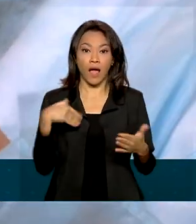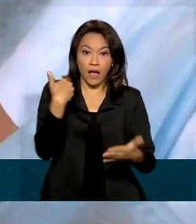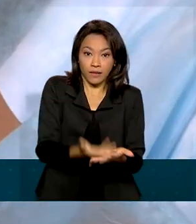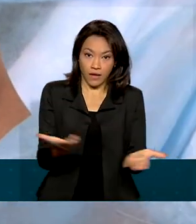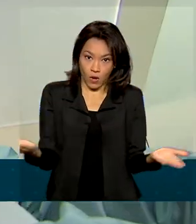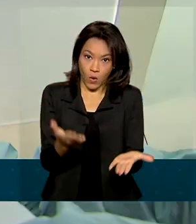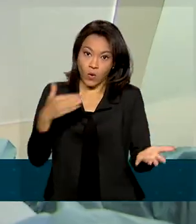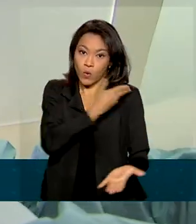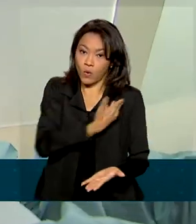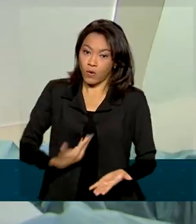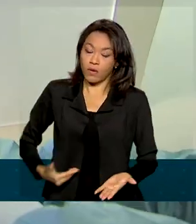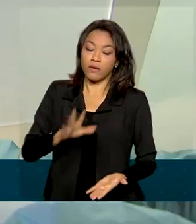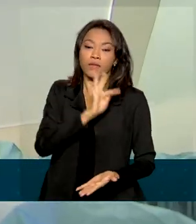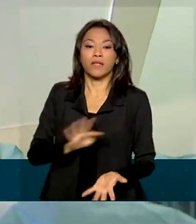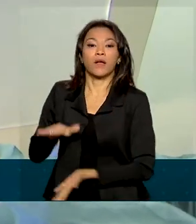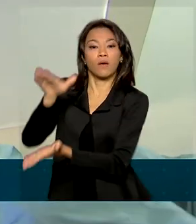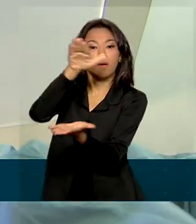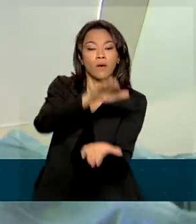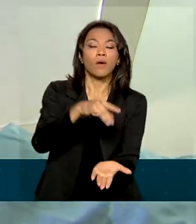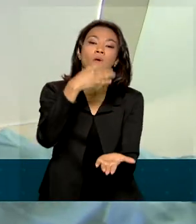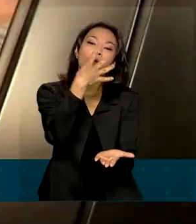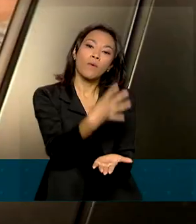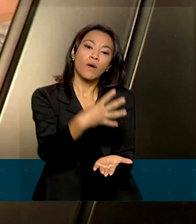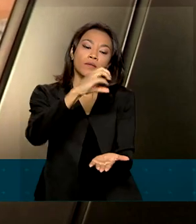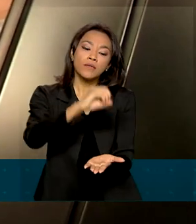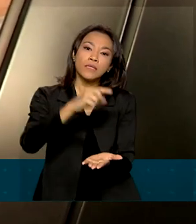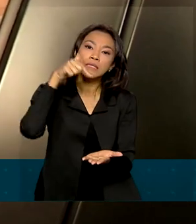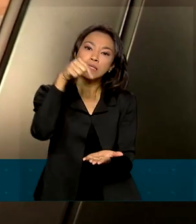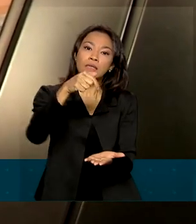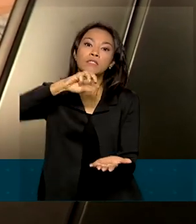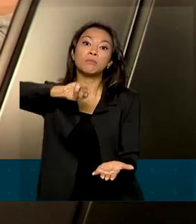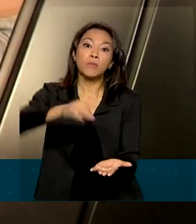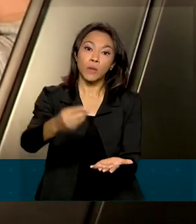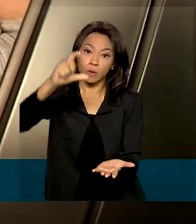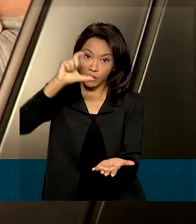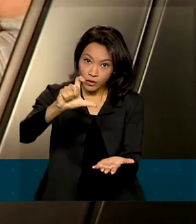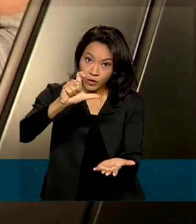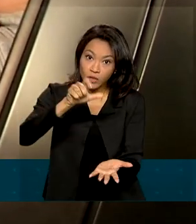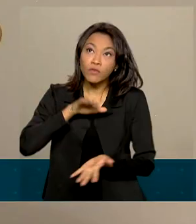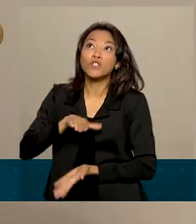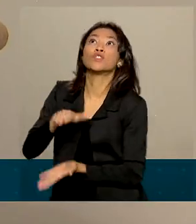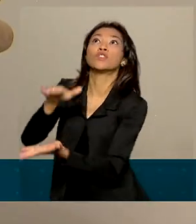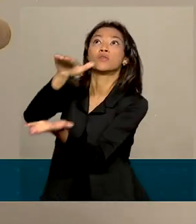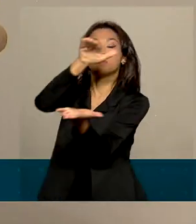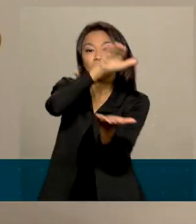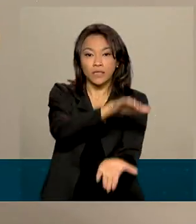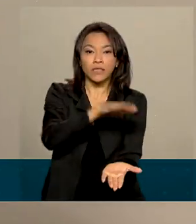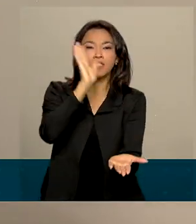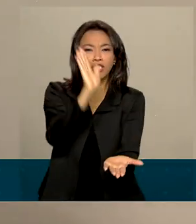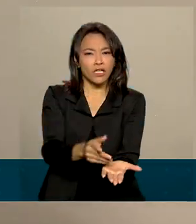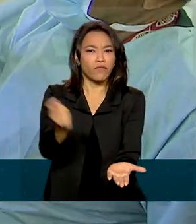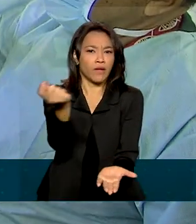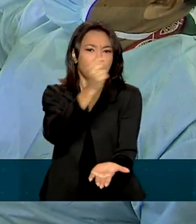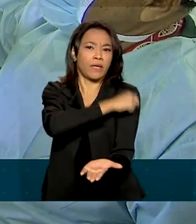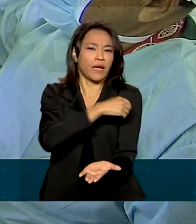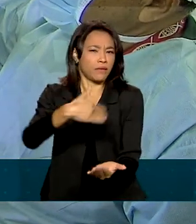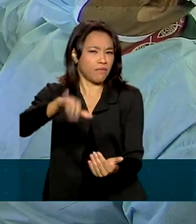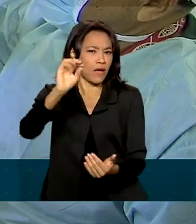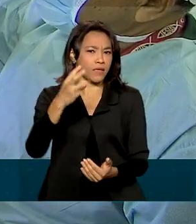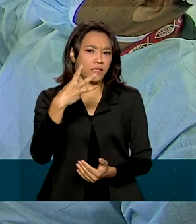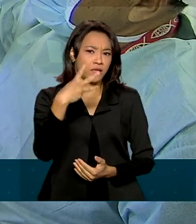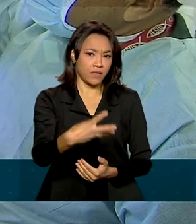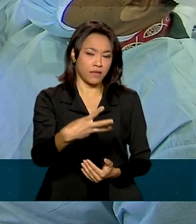distribuiu mais de 407 milhões de doses de vacinas contra a Covid-19 já foram aplicadas mais de